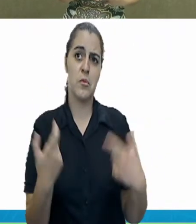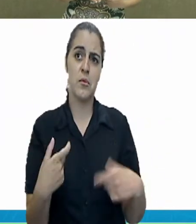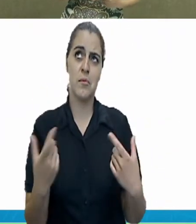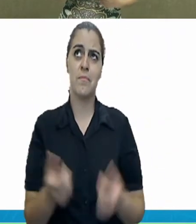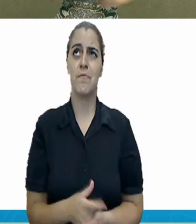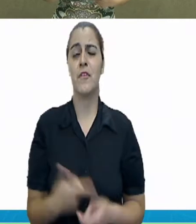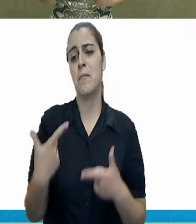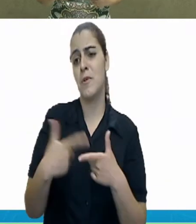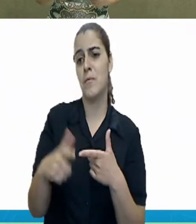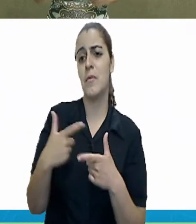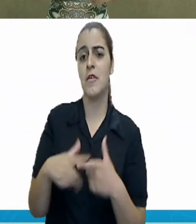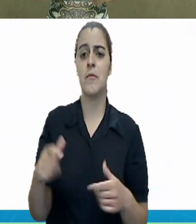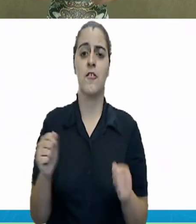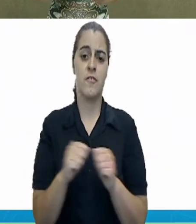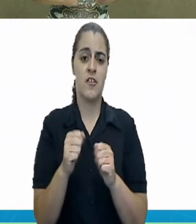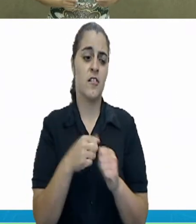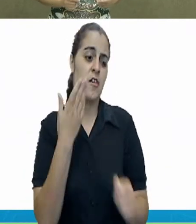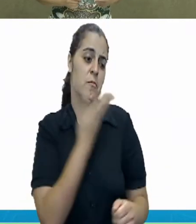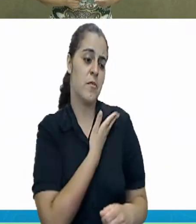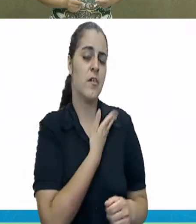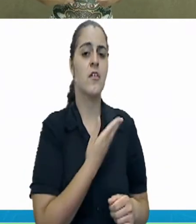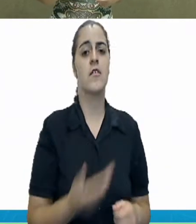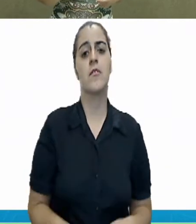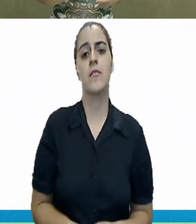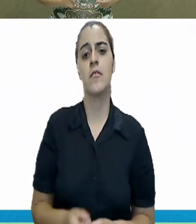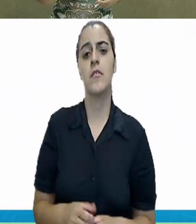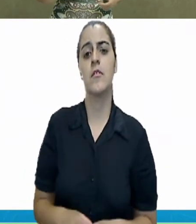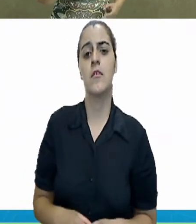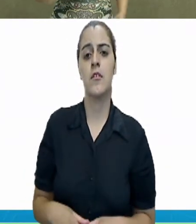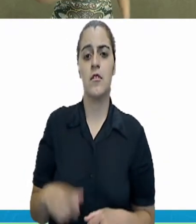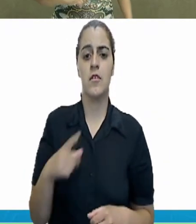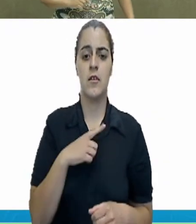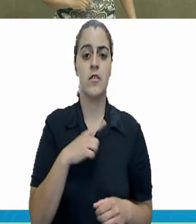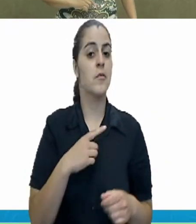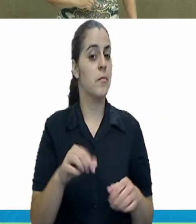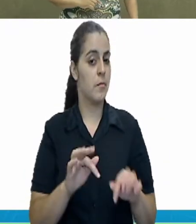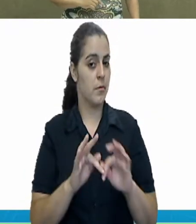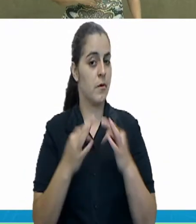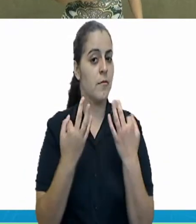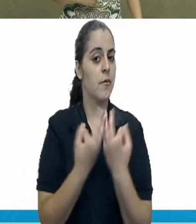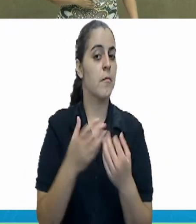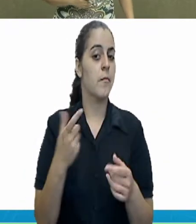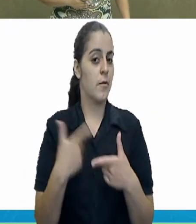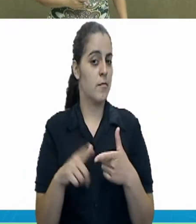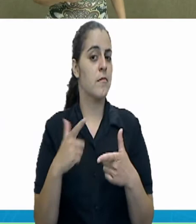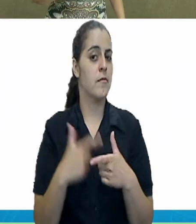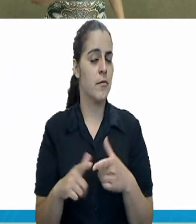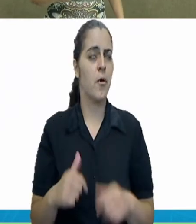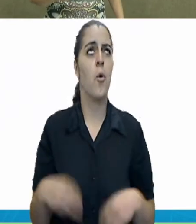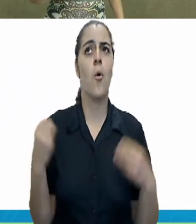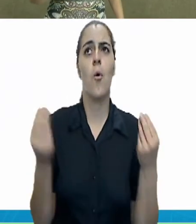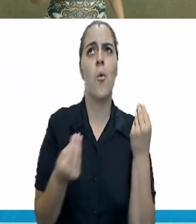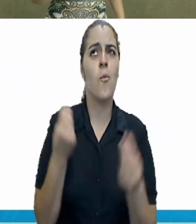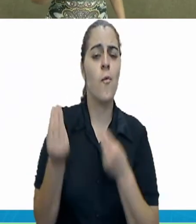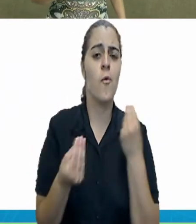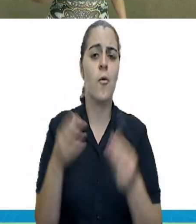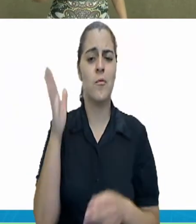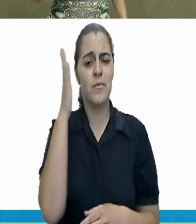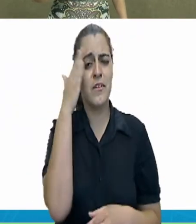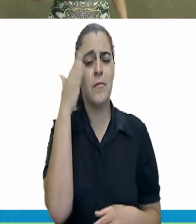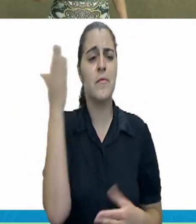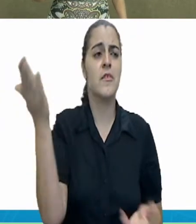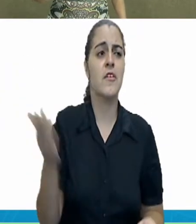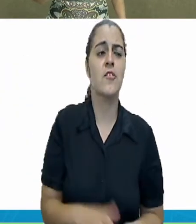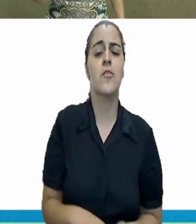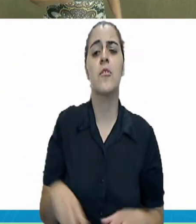só ela e a família, e ela teve também problemas familiares. Como é possível saber